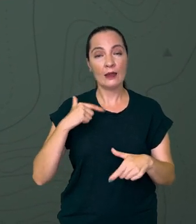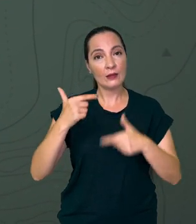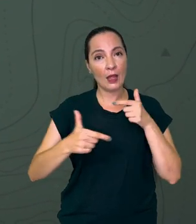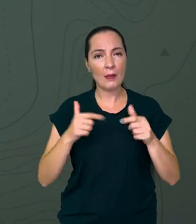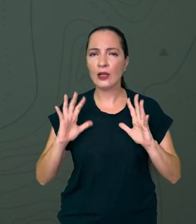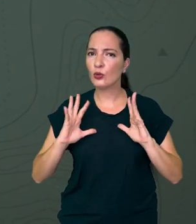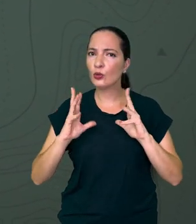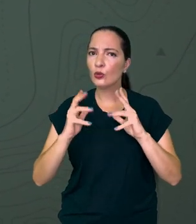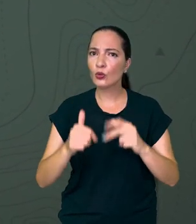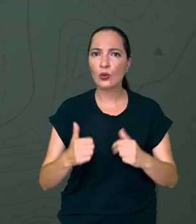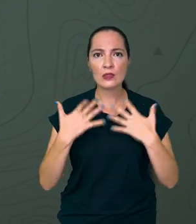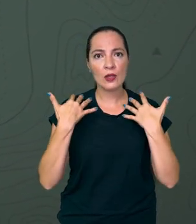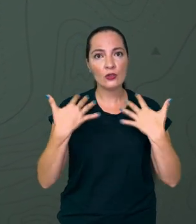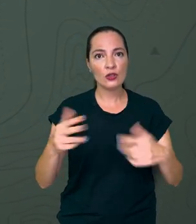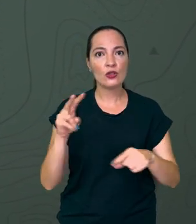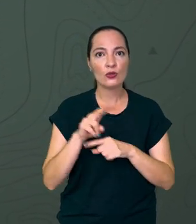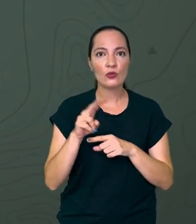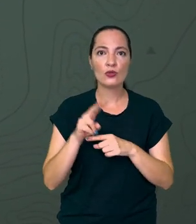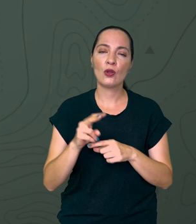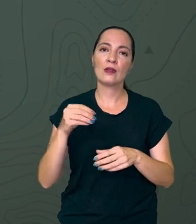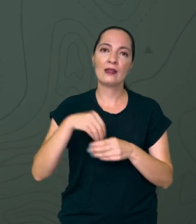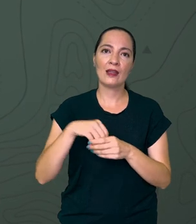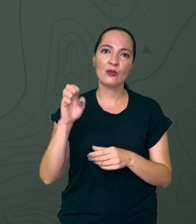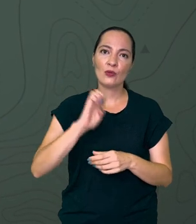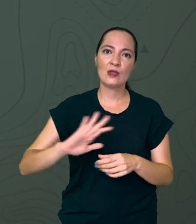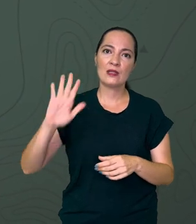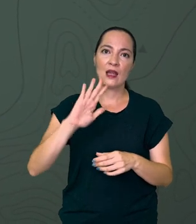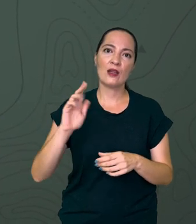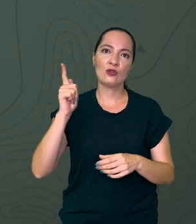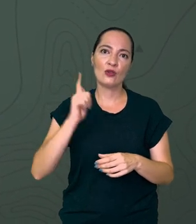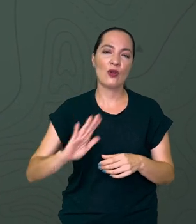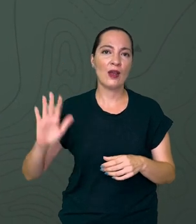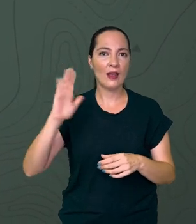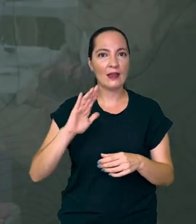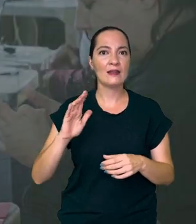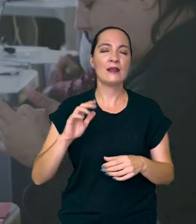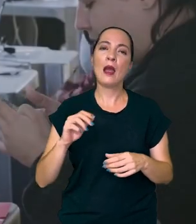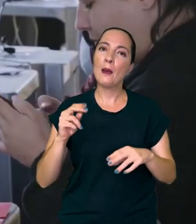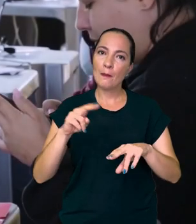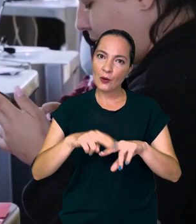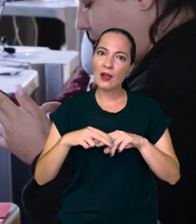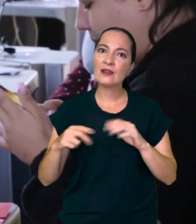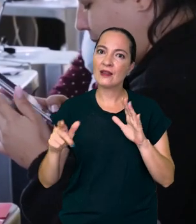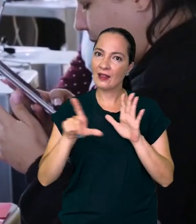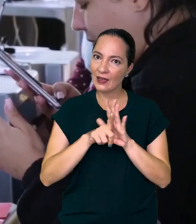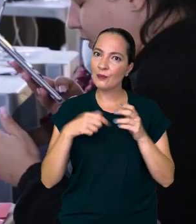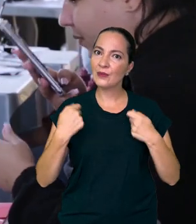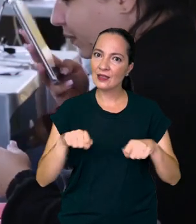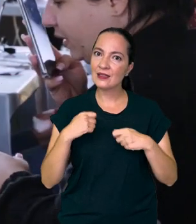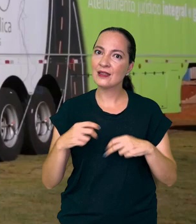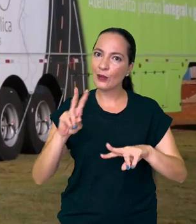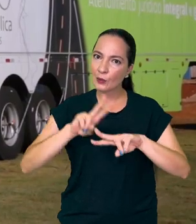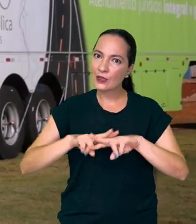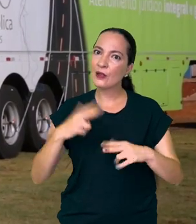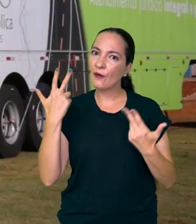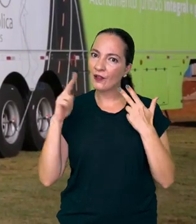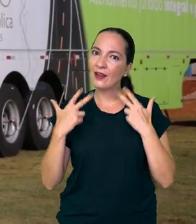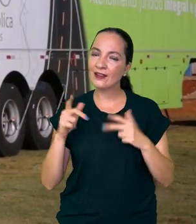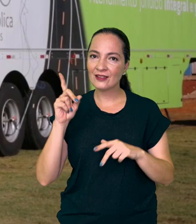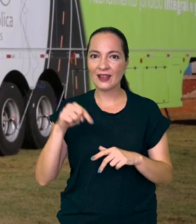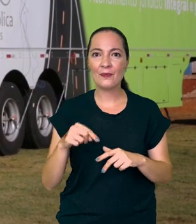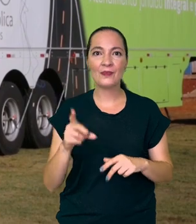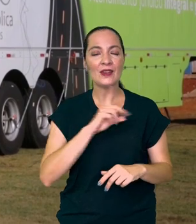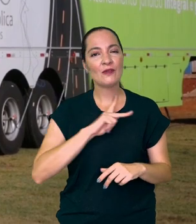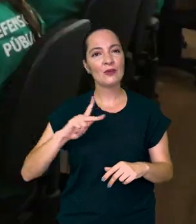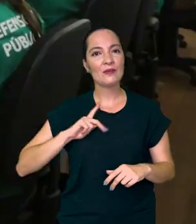as audiências de custódia no Estado de Goiás, realizando o controle da legalidade de prisões em flagrante. A Defensoria Pública do Estado